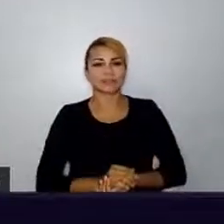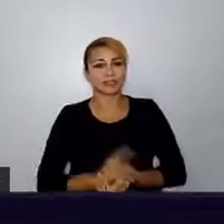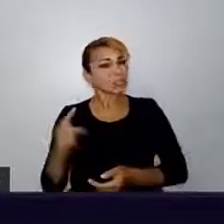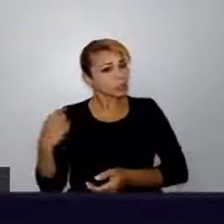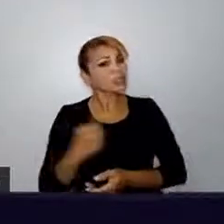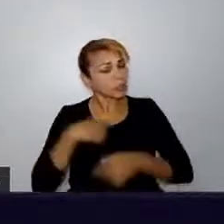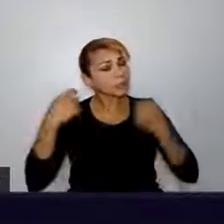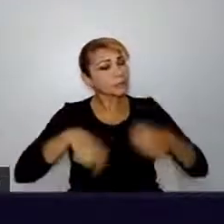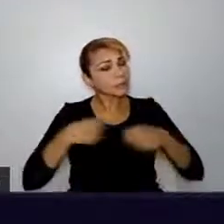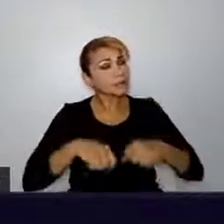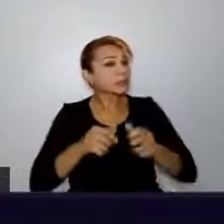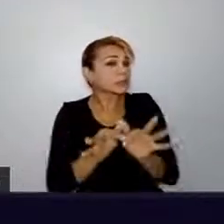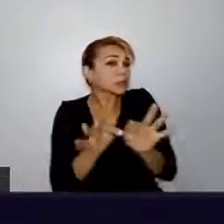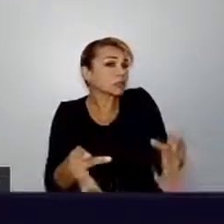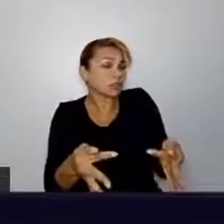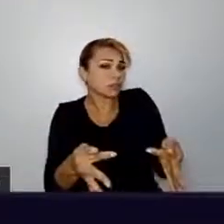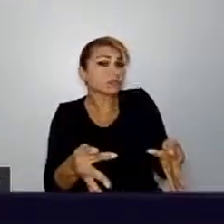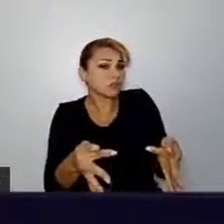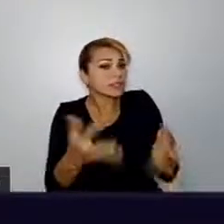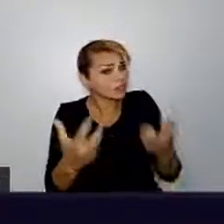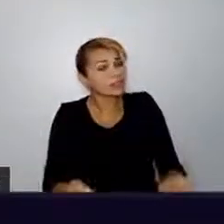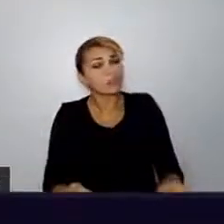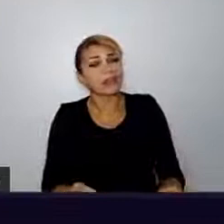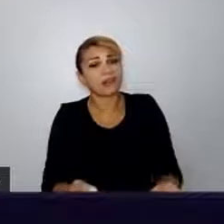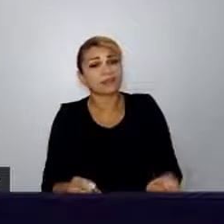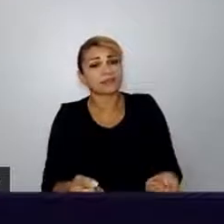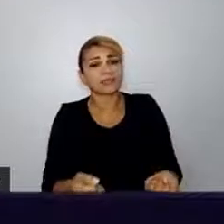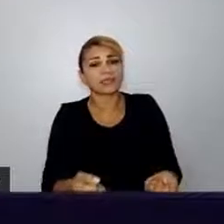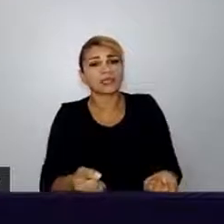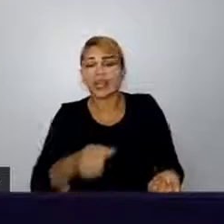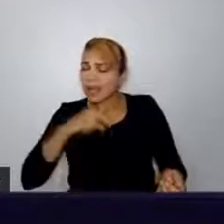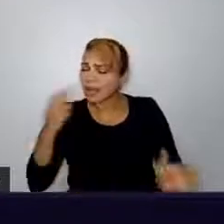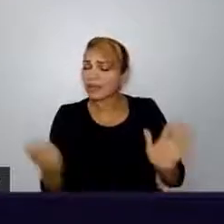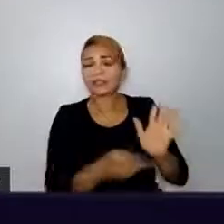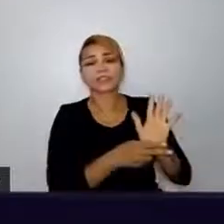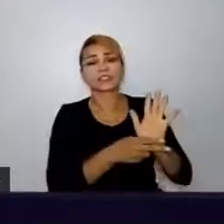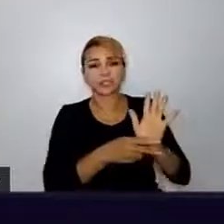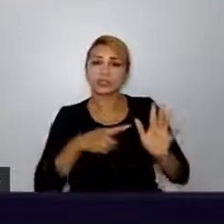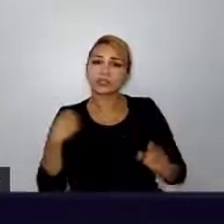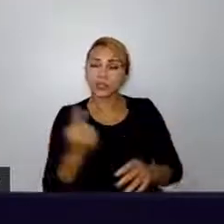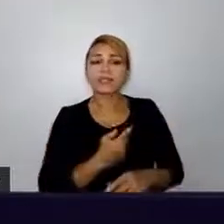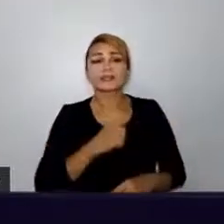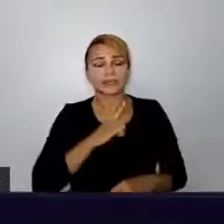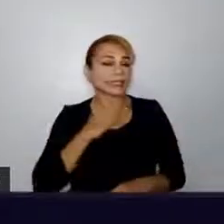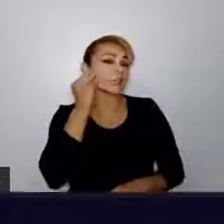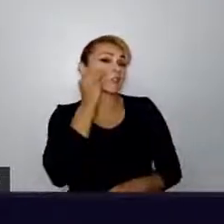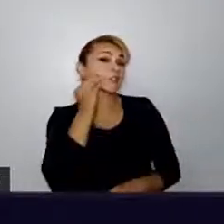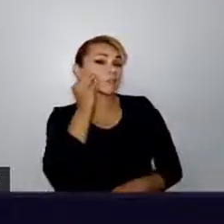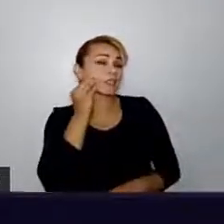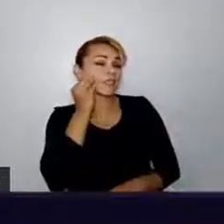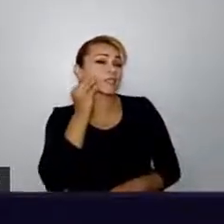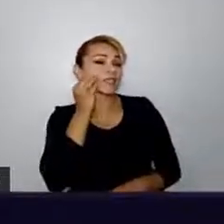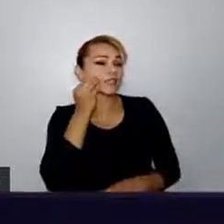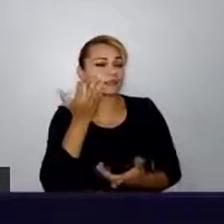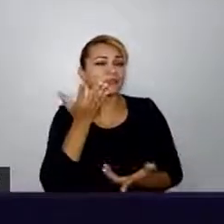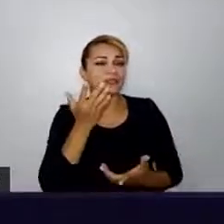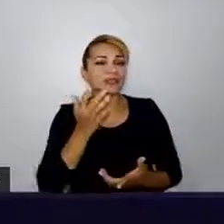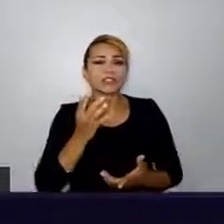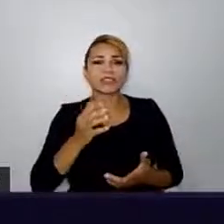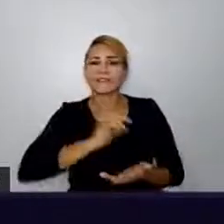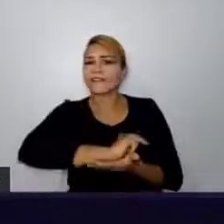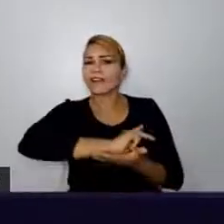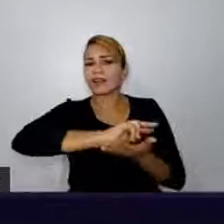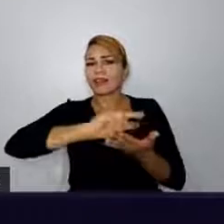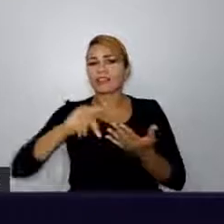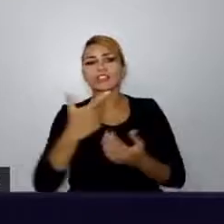simplesmente abraçar isso. Por mais que a gente tenha, sei lá, experiência na área, por exemplo. A gente está iniciando em várias outras coisas.